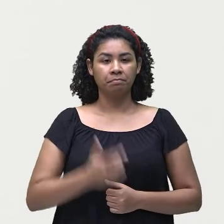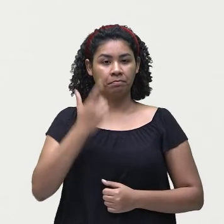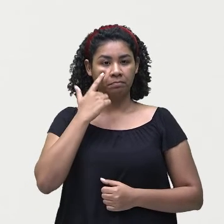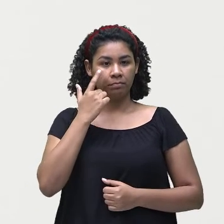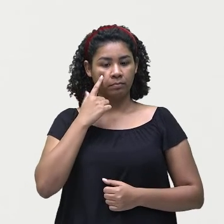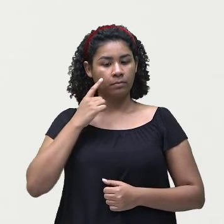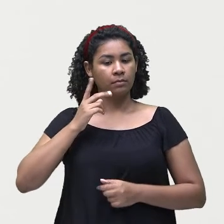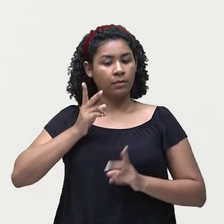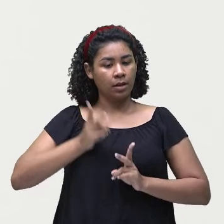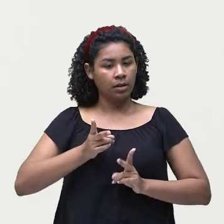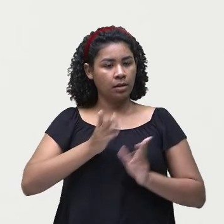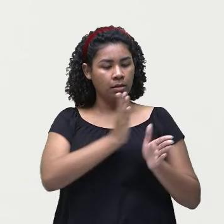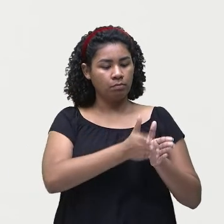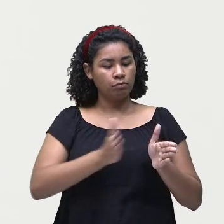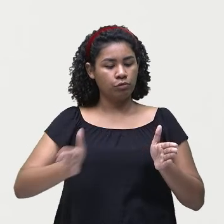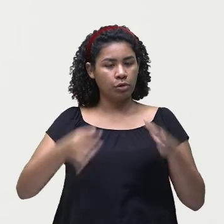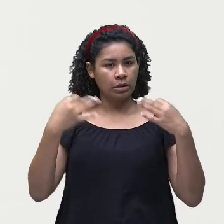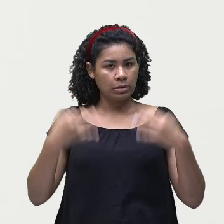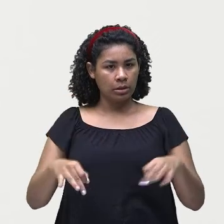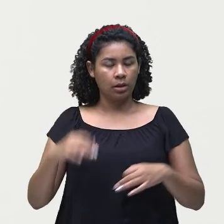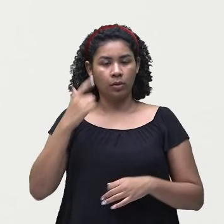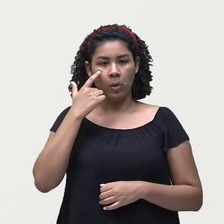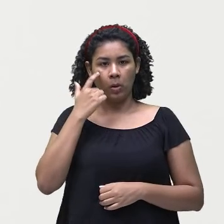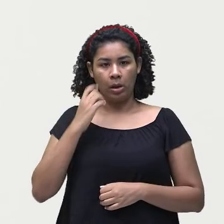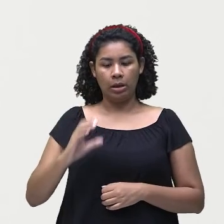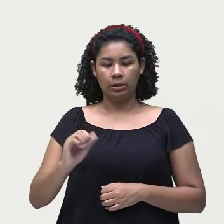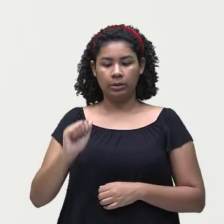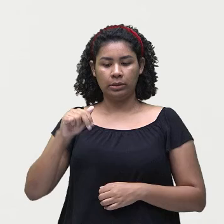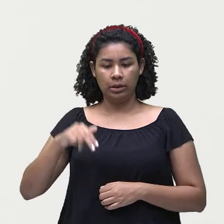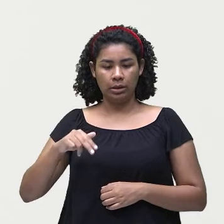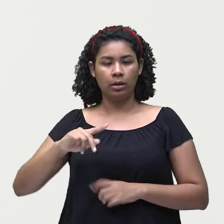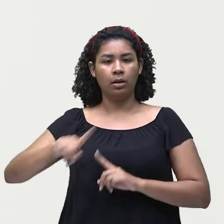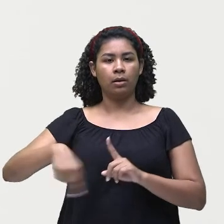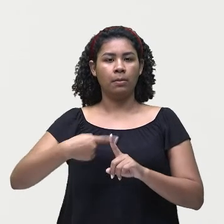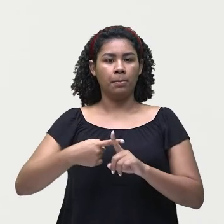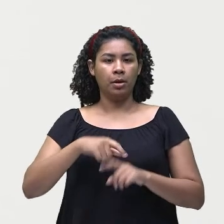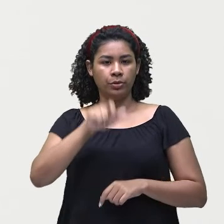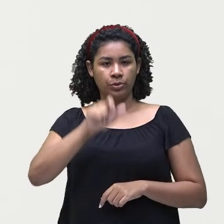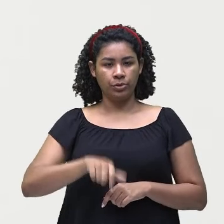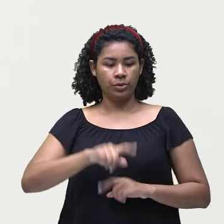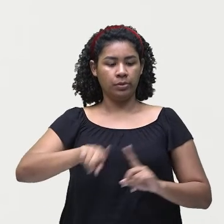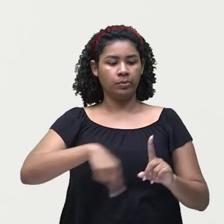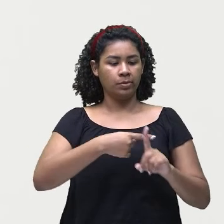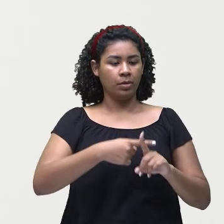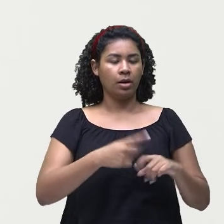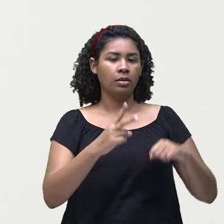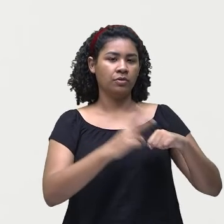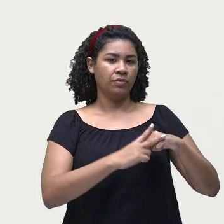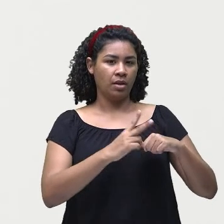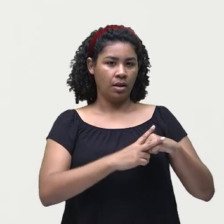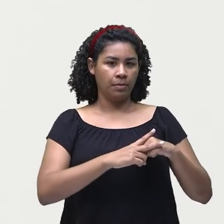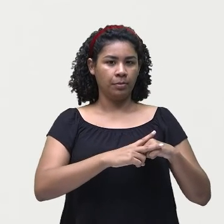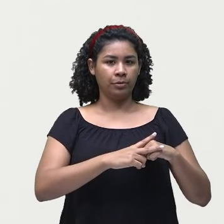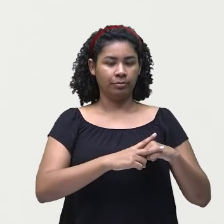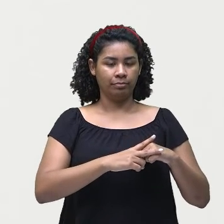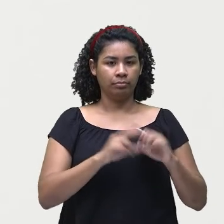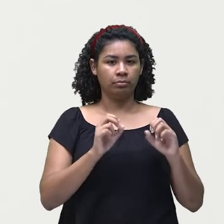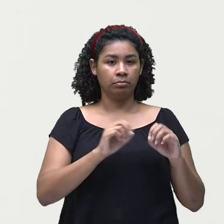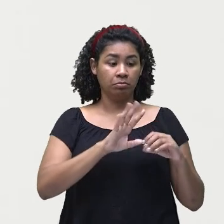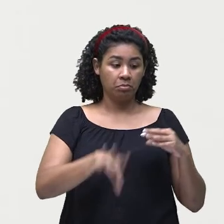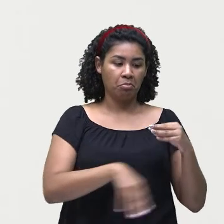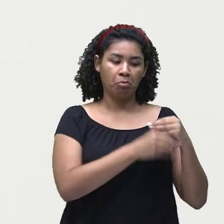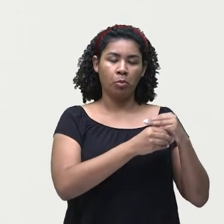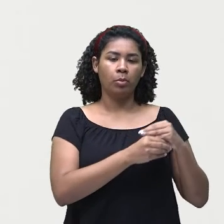Verbo modal can, subject e o verb. Plus aqui, se houver complemento, né? Então, olha só.